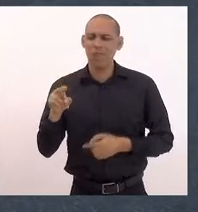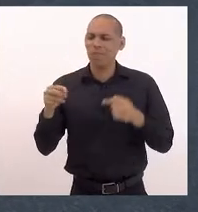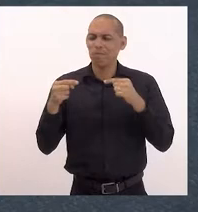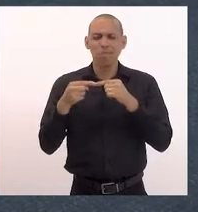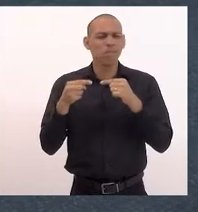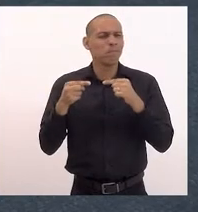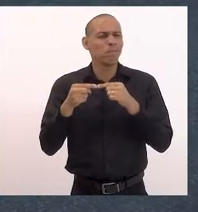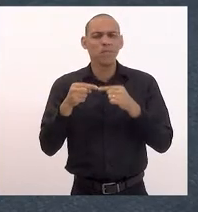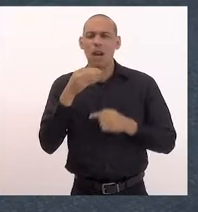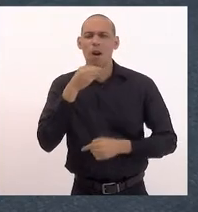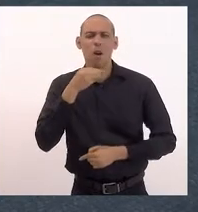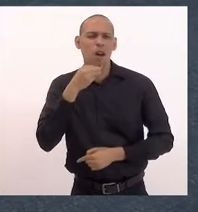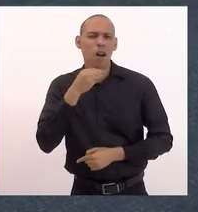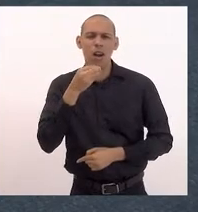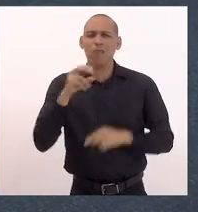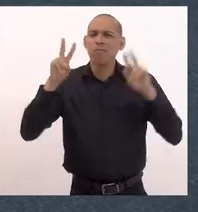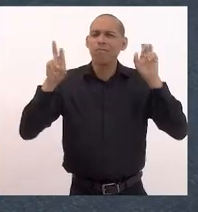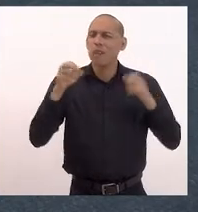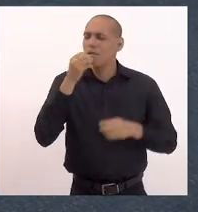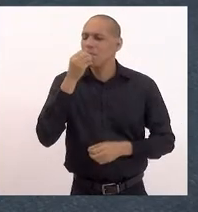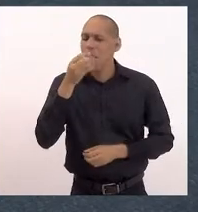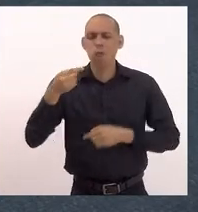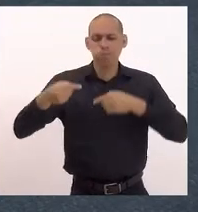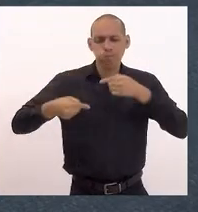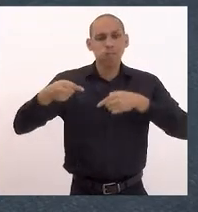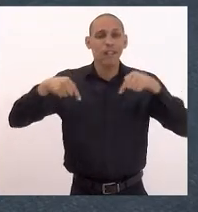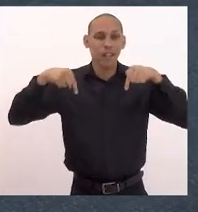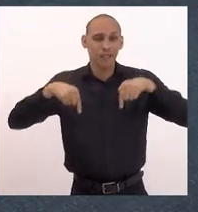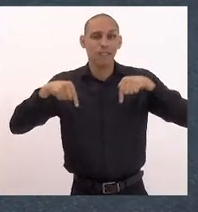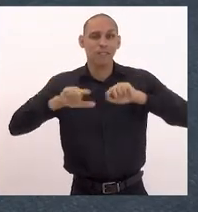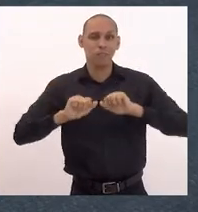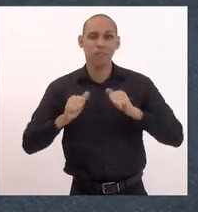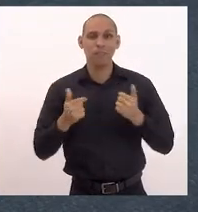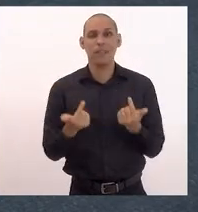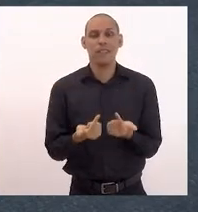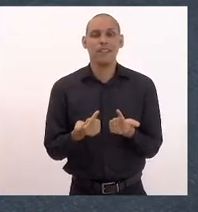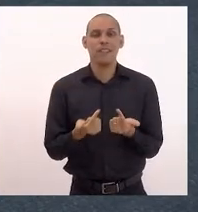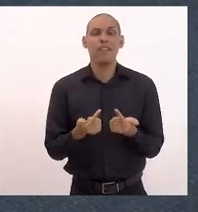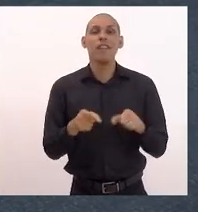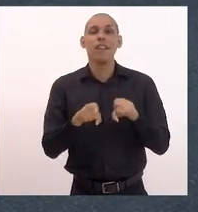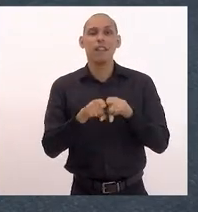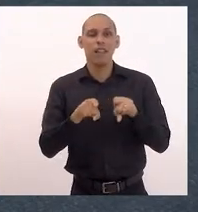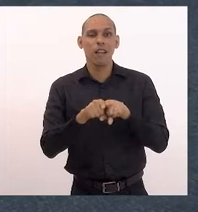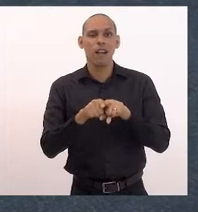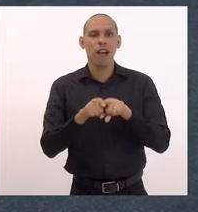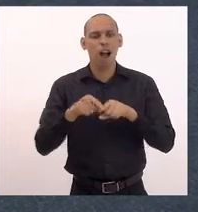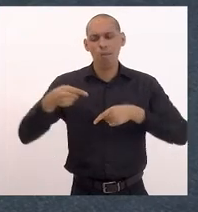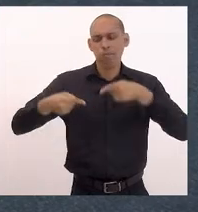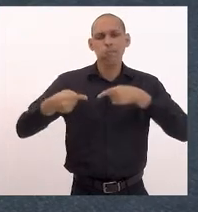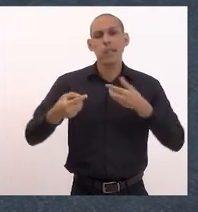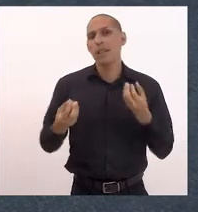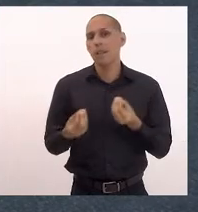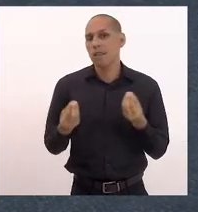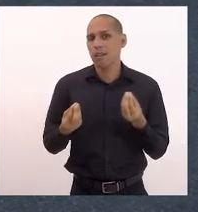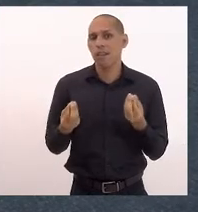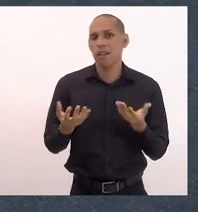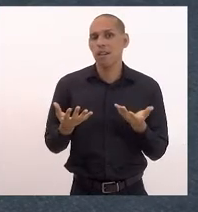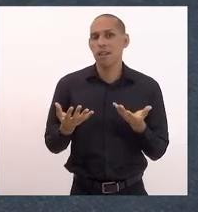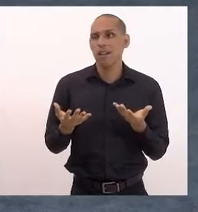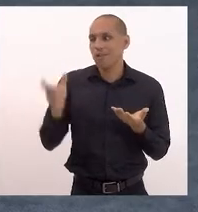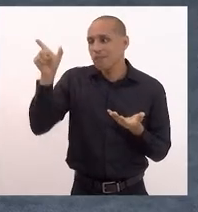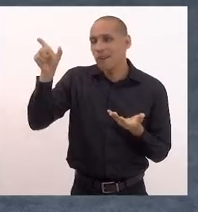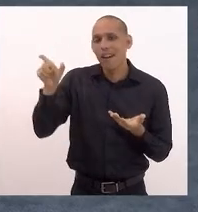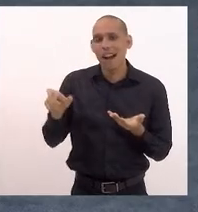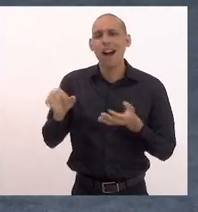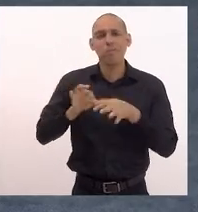oportunidade do tema ser discutido nessa casa, e ser discutido exatamente da forma que ela planejou,